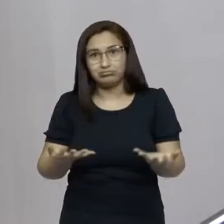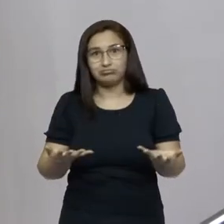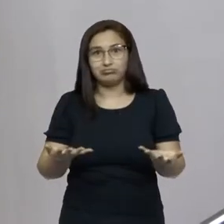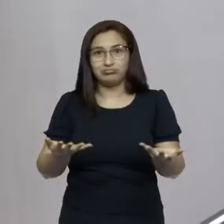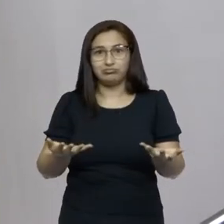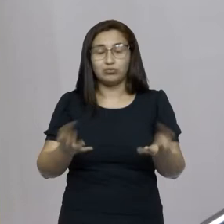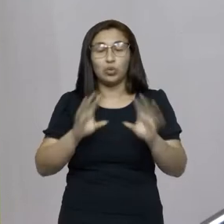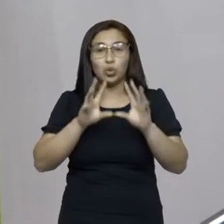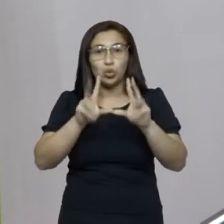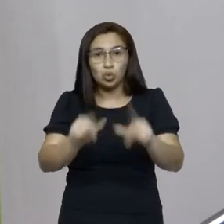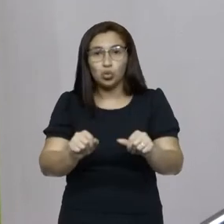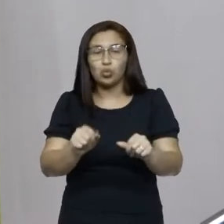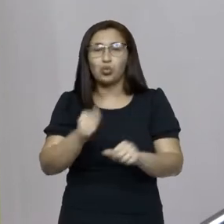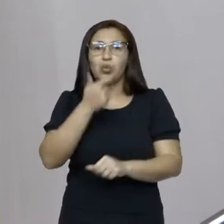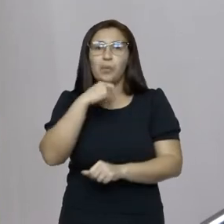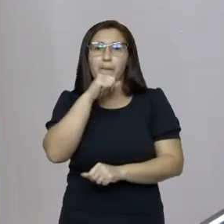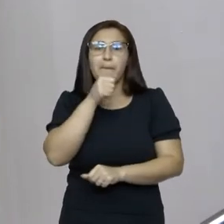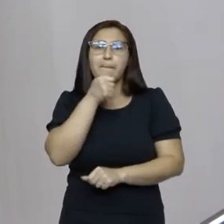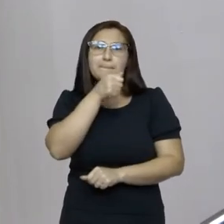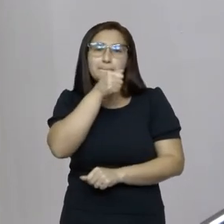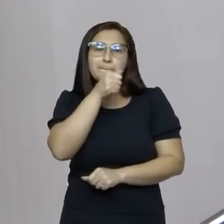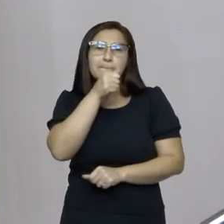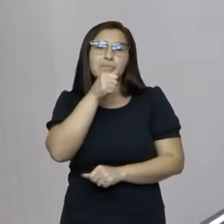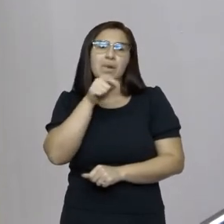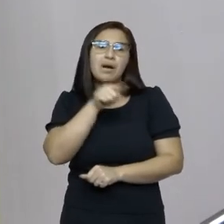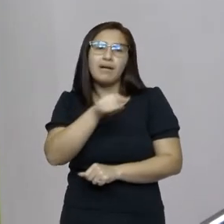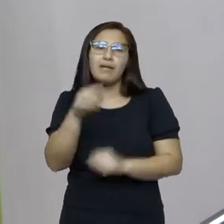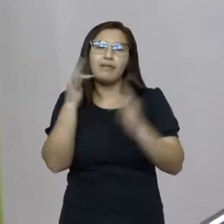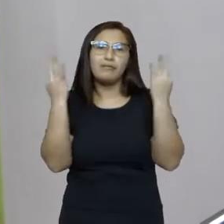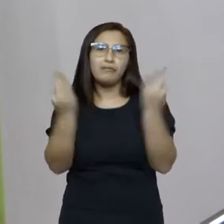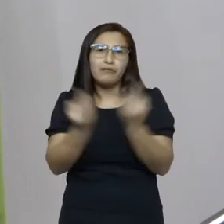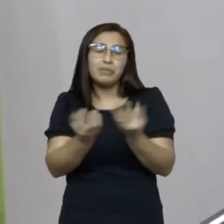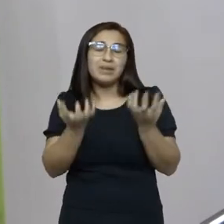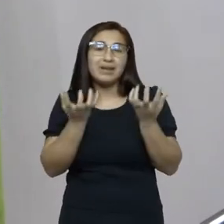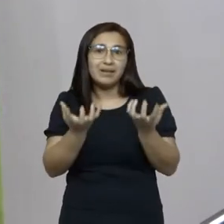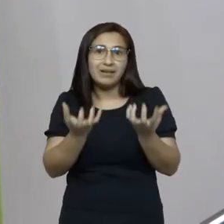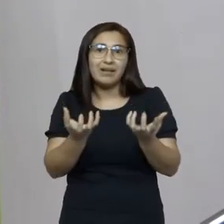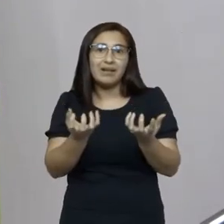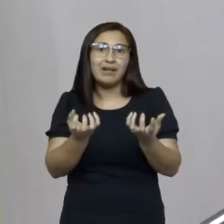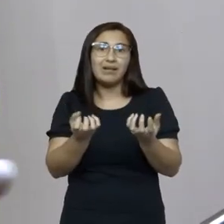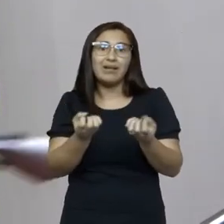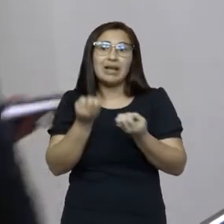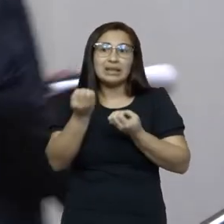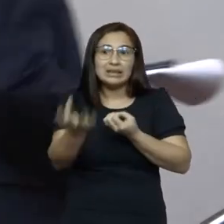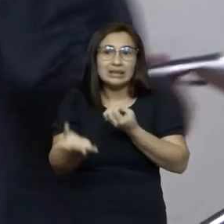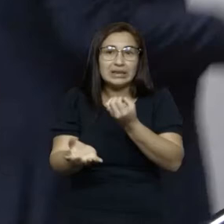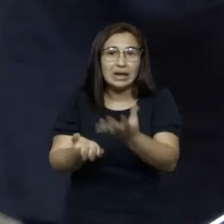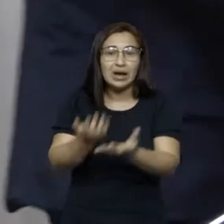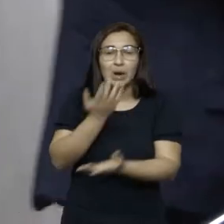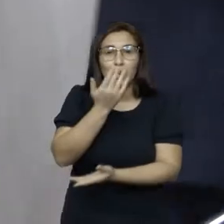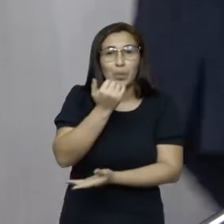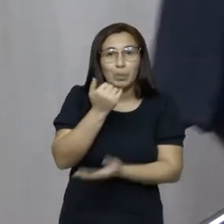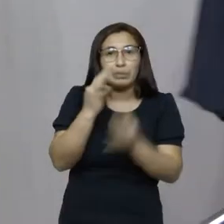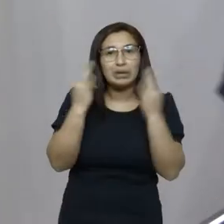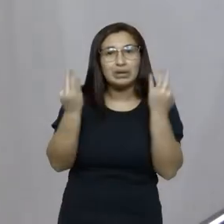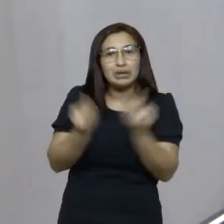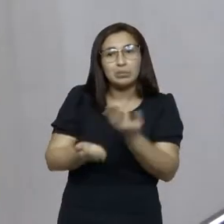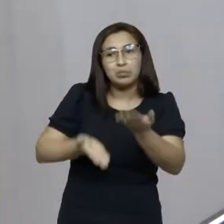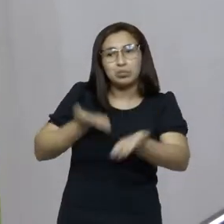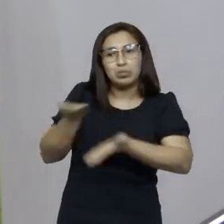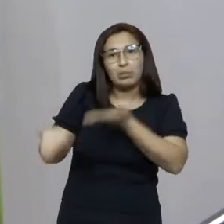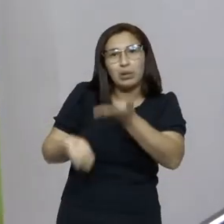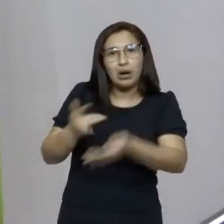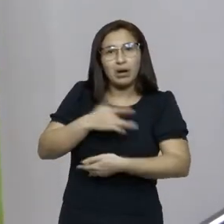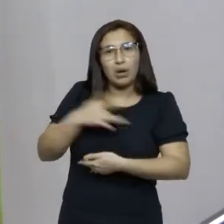todo pai, toda mãe de família quer dar o melhor alimento para o alimento de seus